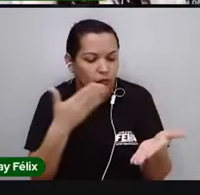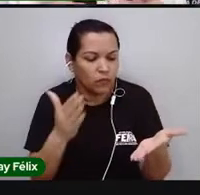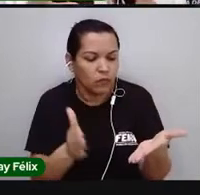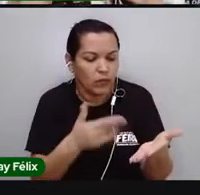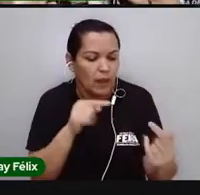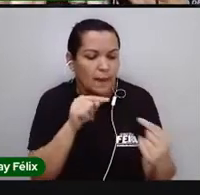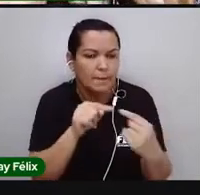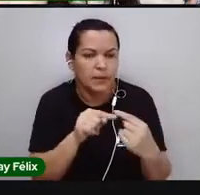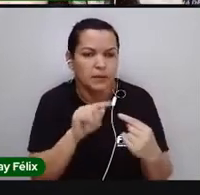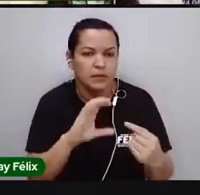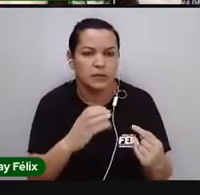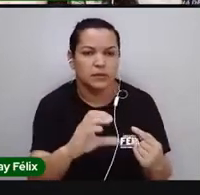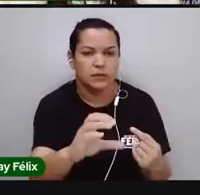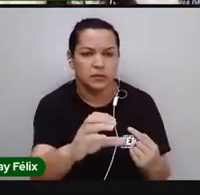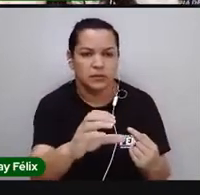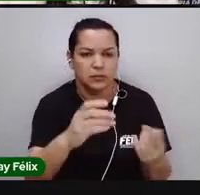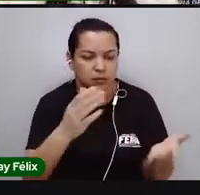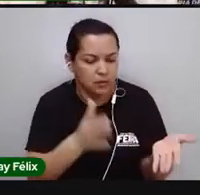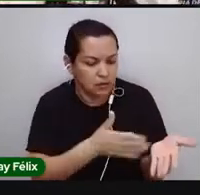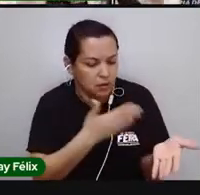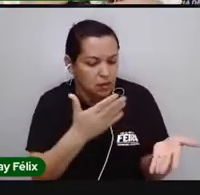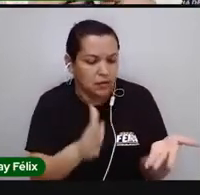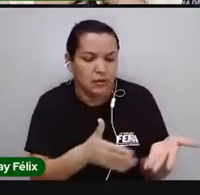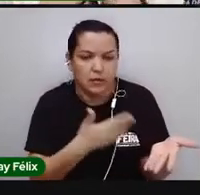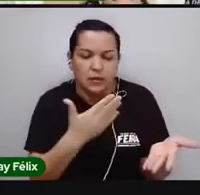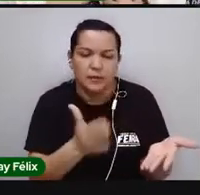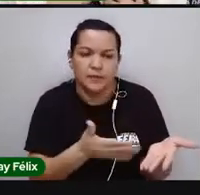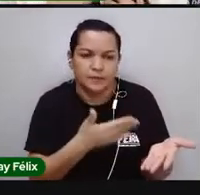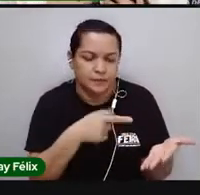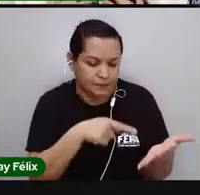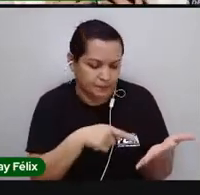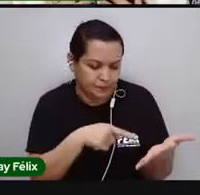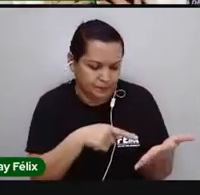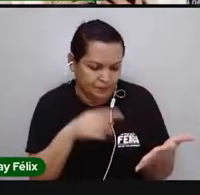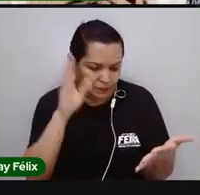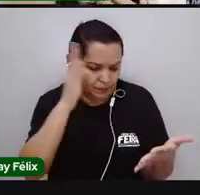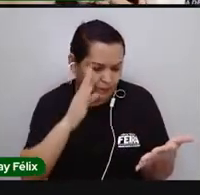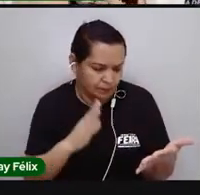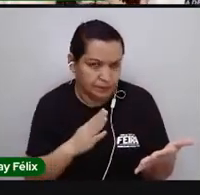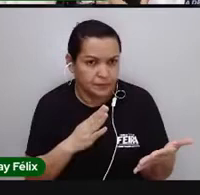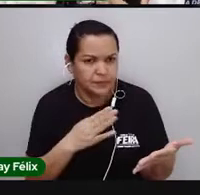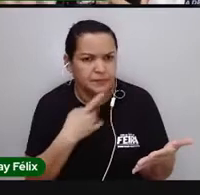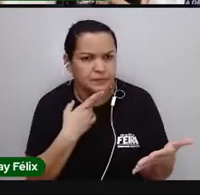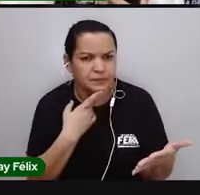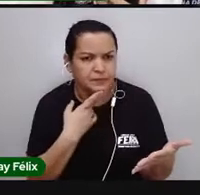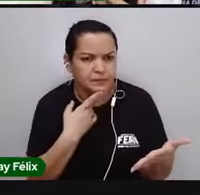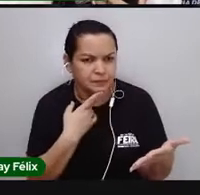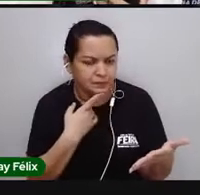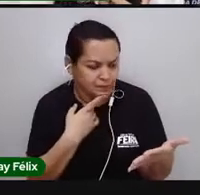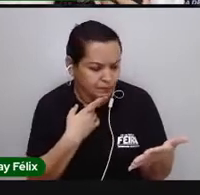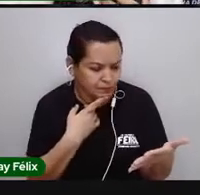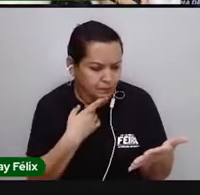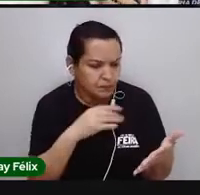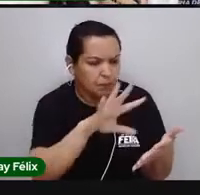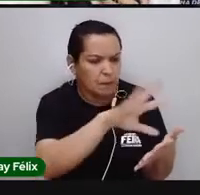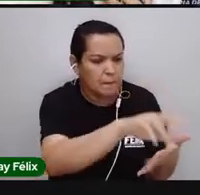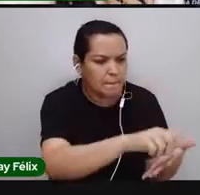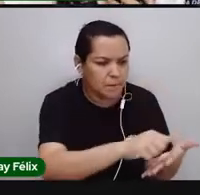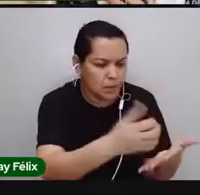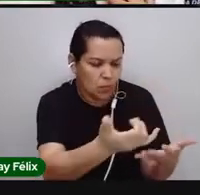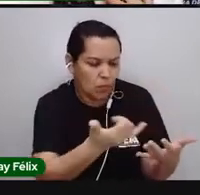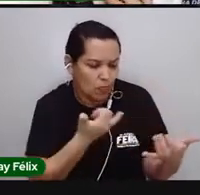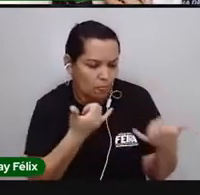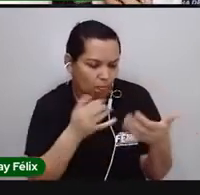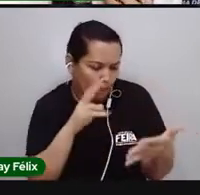E nessa revista, eu que estou aqui no Brasil, consigo ter acesso a informações